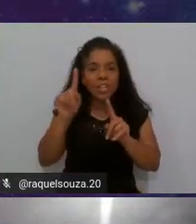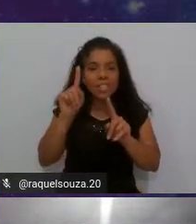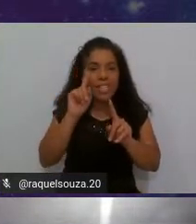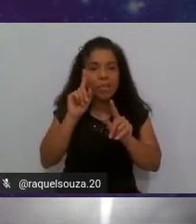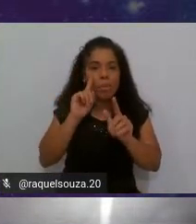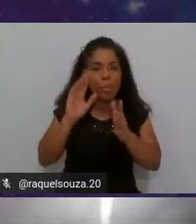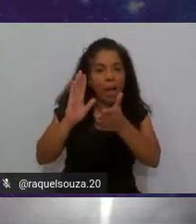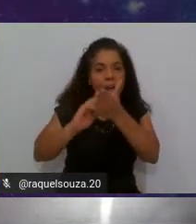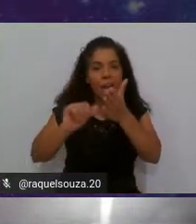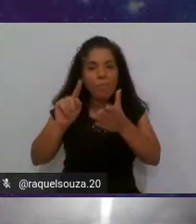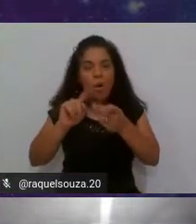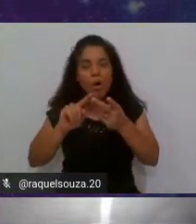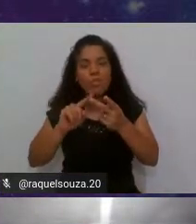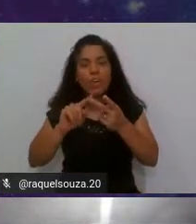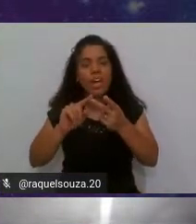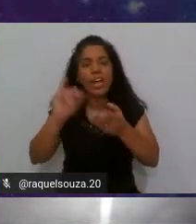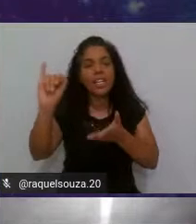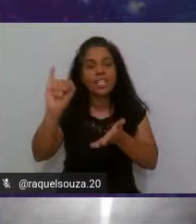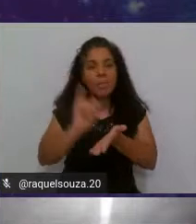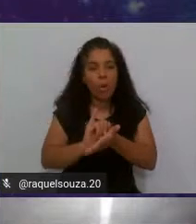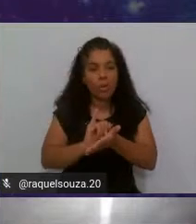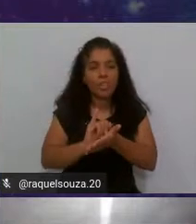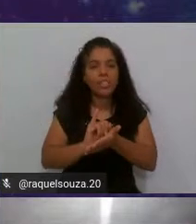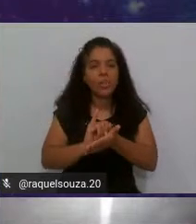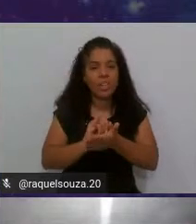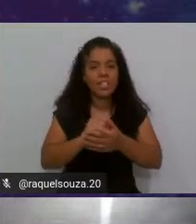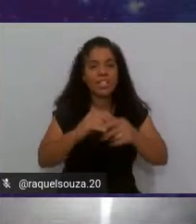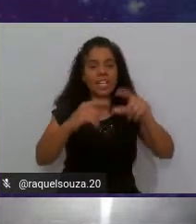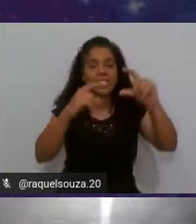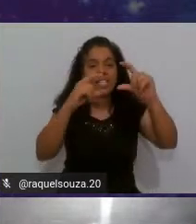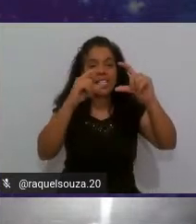remover as importações desses blocos